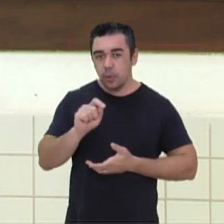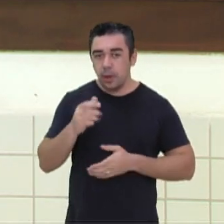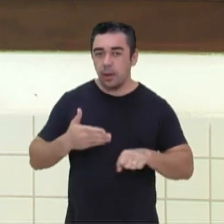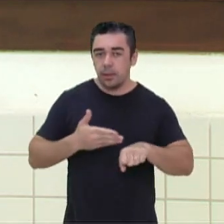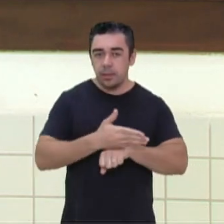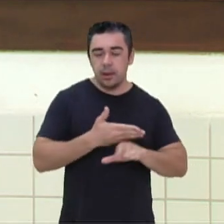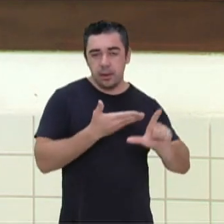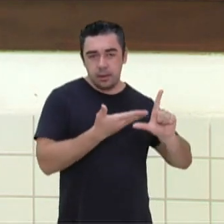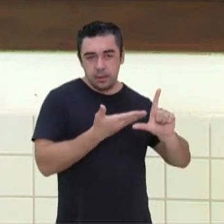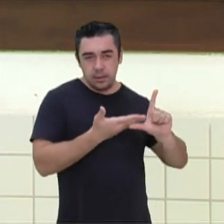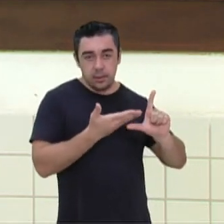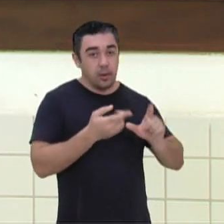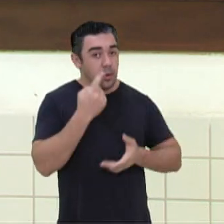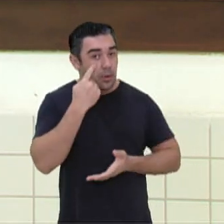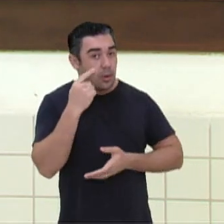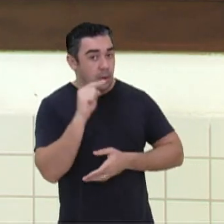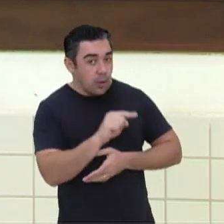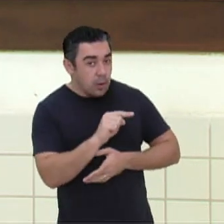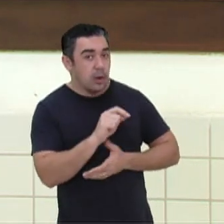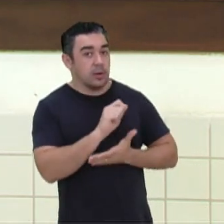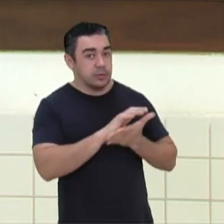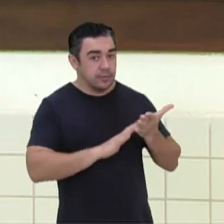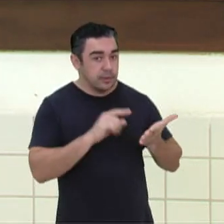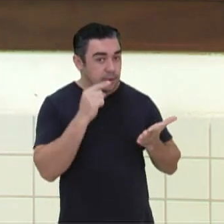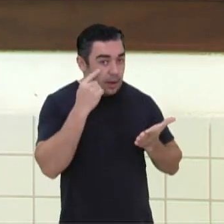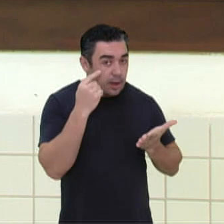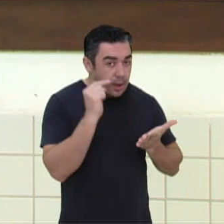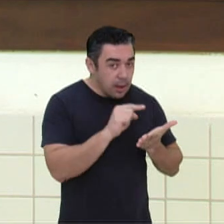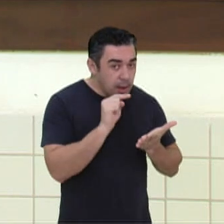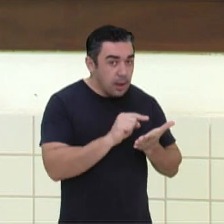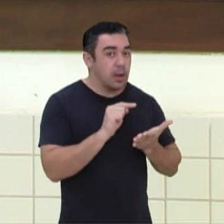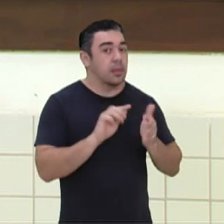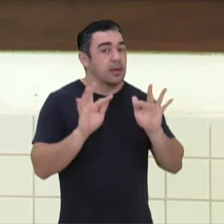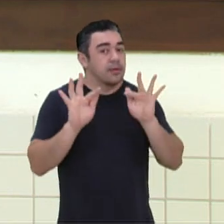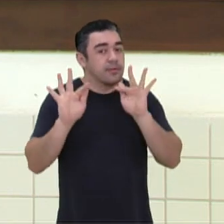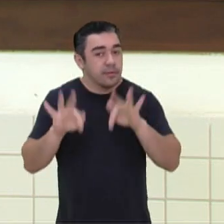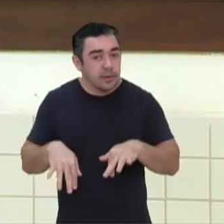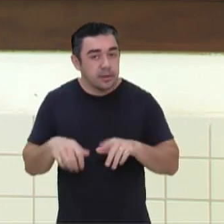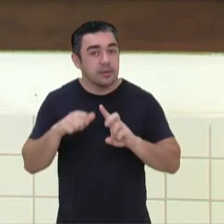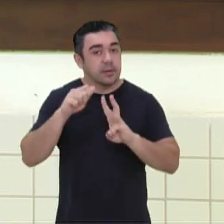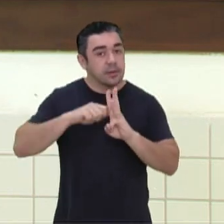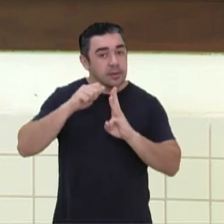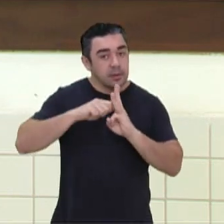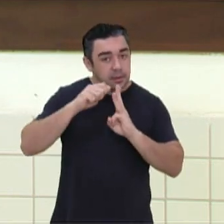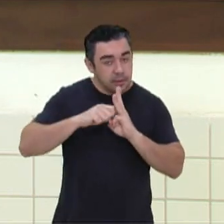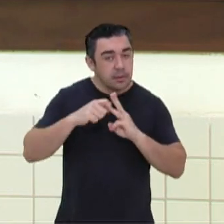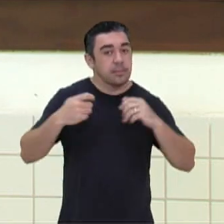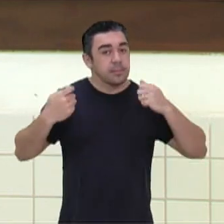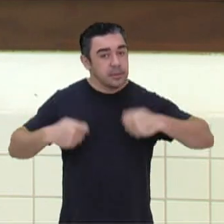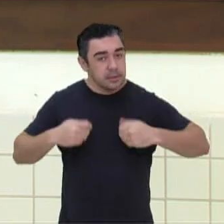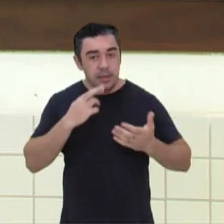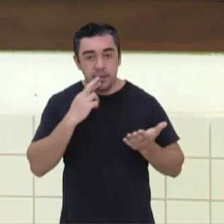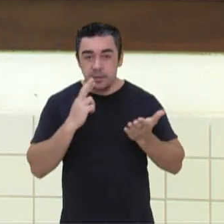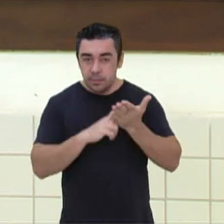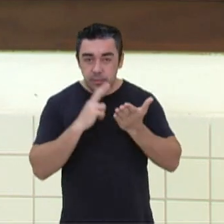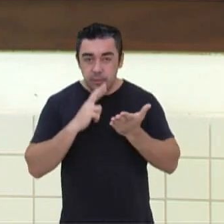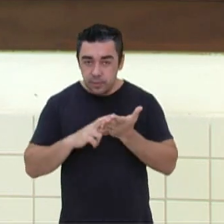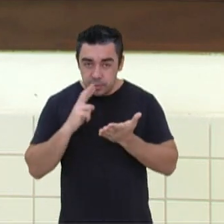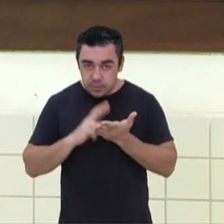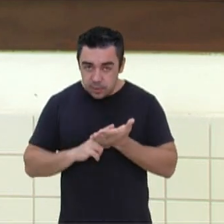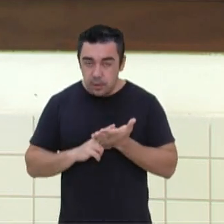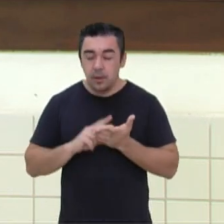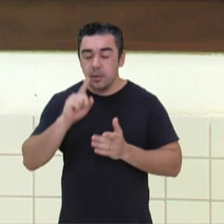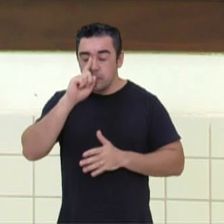Clésio 1, olhem as atividades, pessoal, estamos ali no final do trimestre, preciso fazê-las e